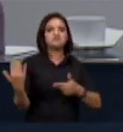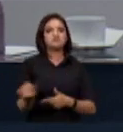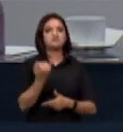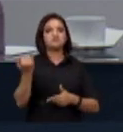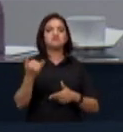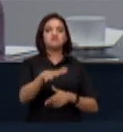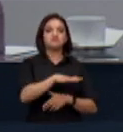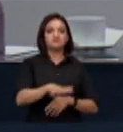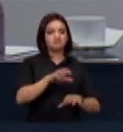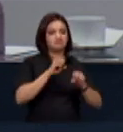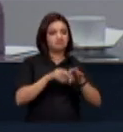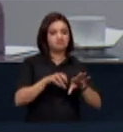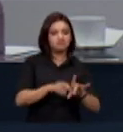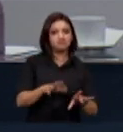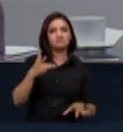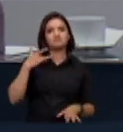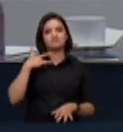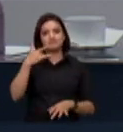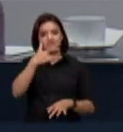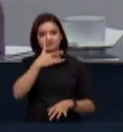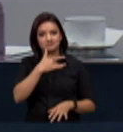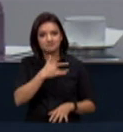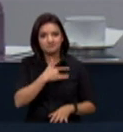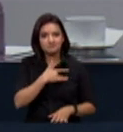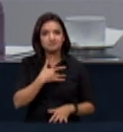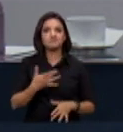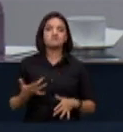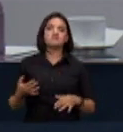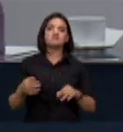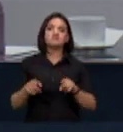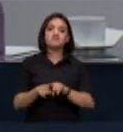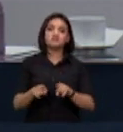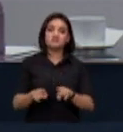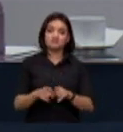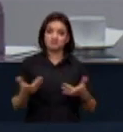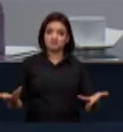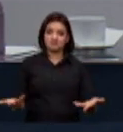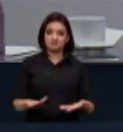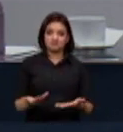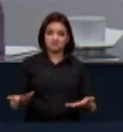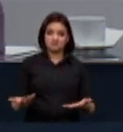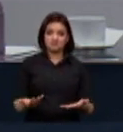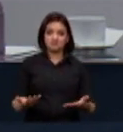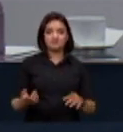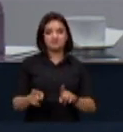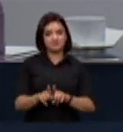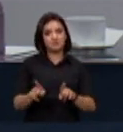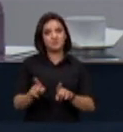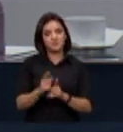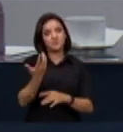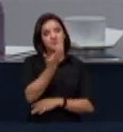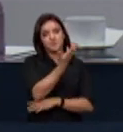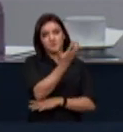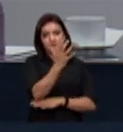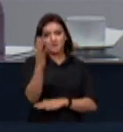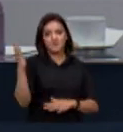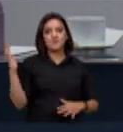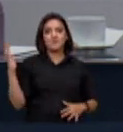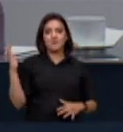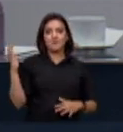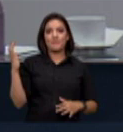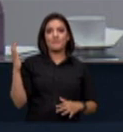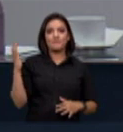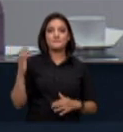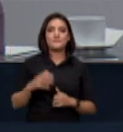educação na área da saúde com todos pela saúde e já agora nesta frente de